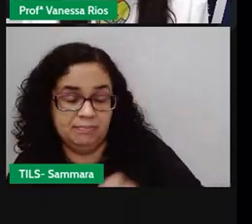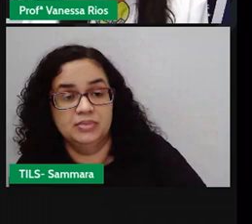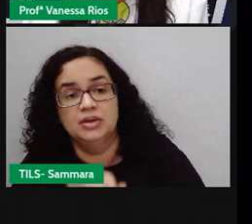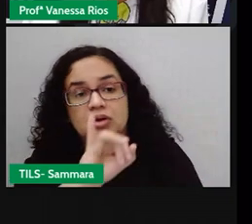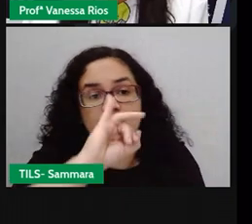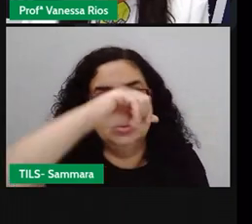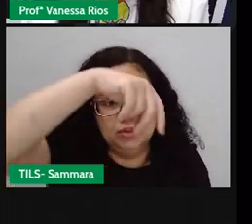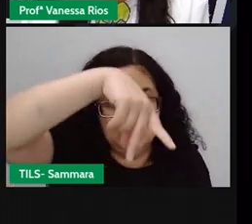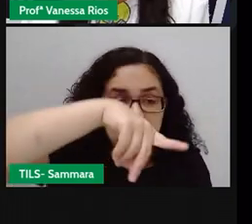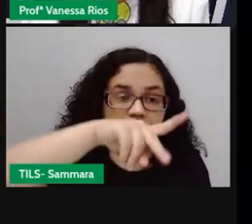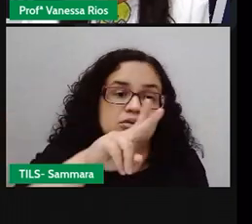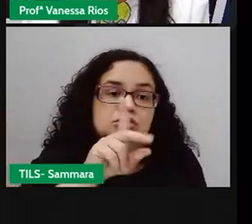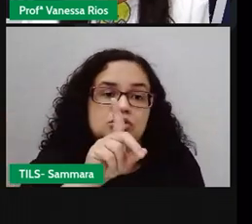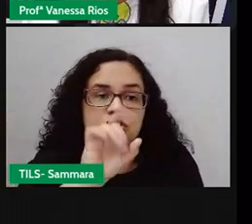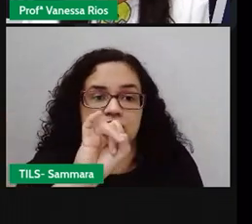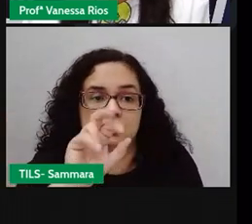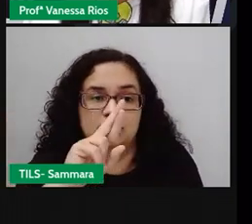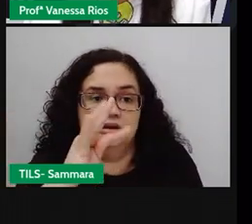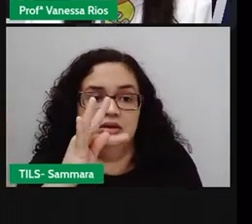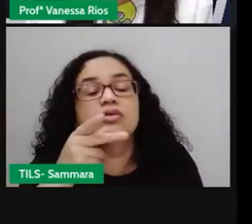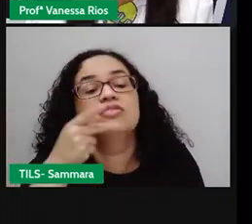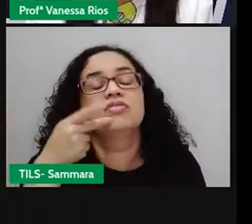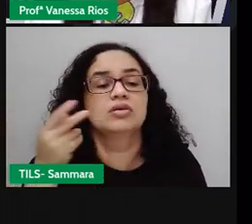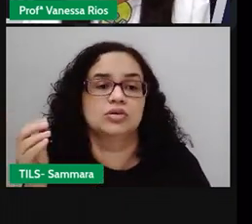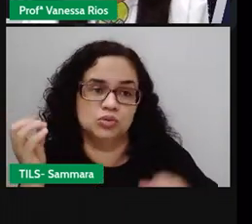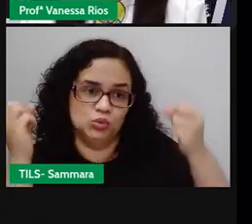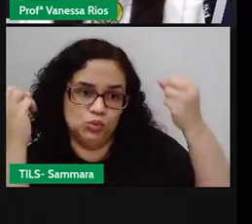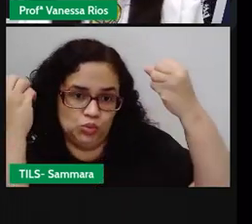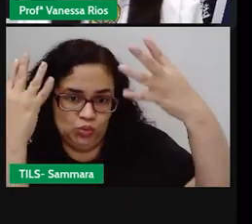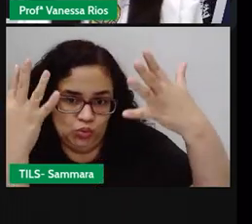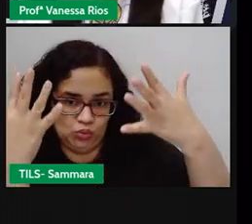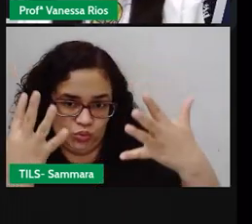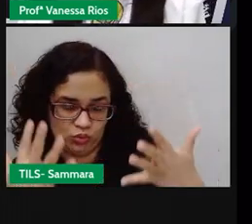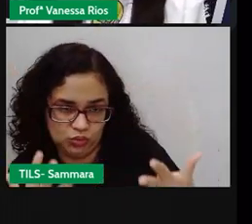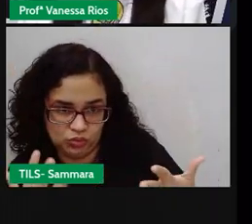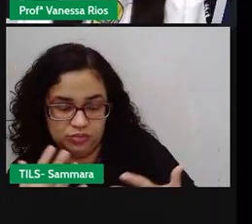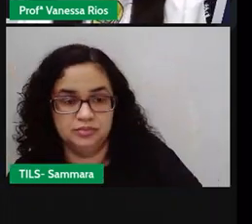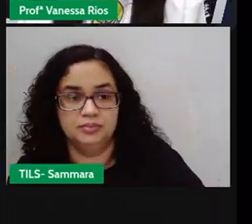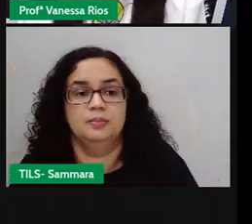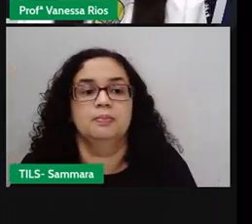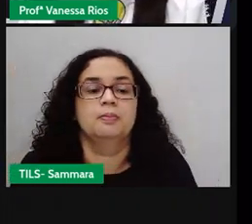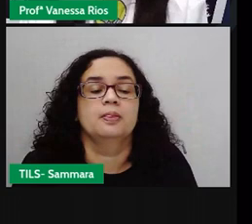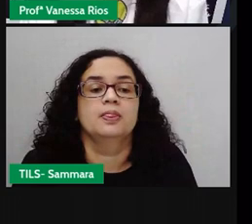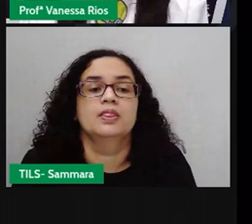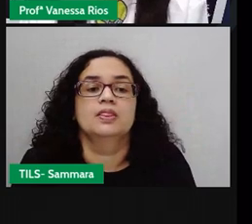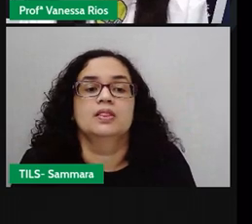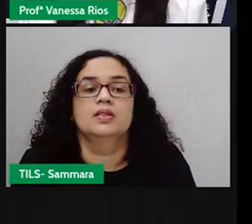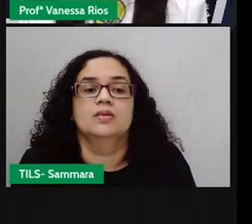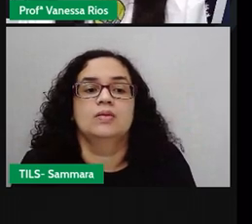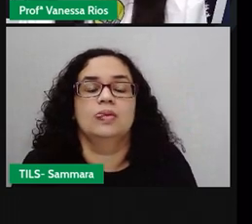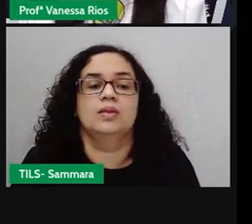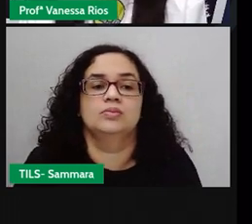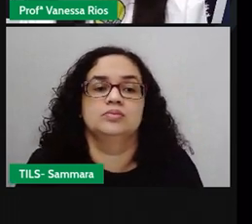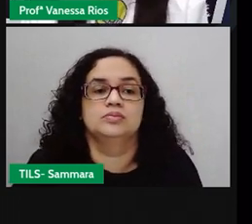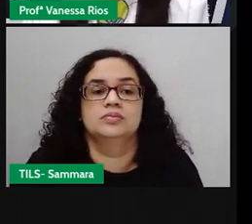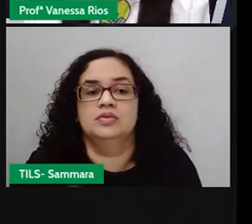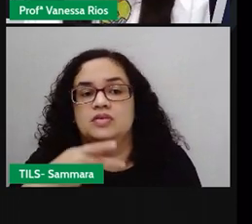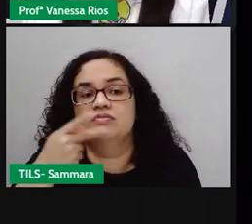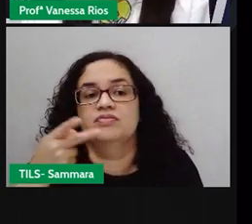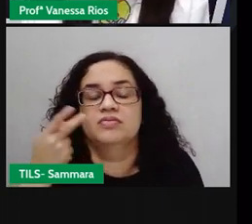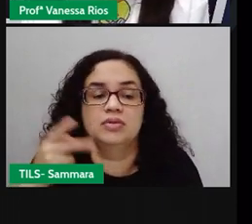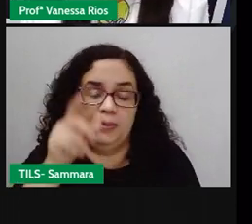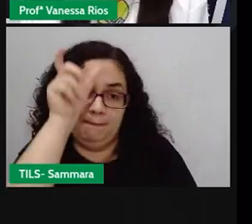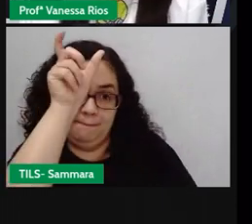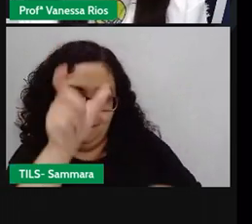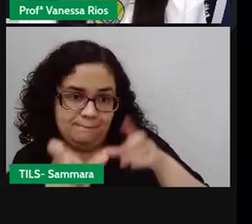indireto não. É o narrador quem conta, é o narrador quem fala pela fala